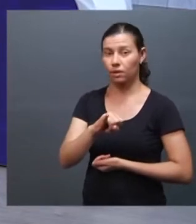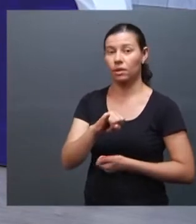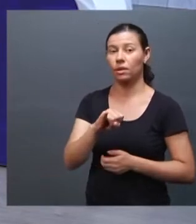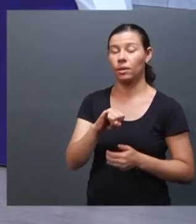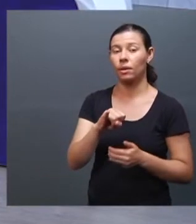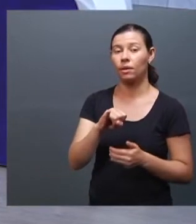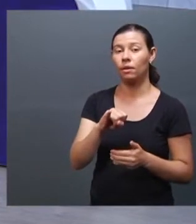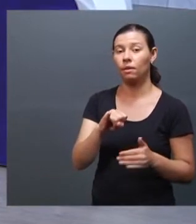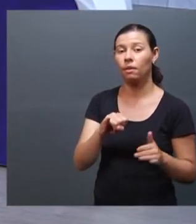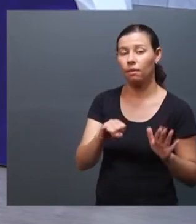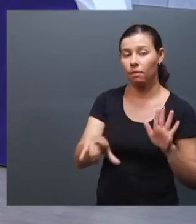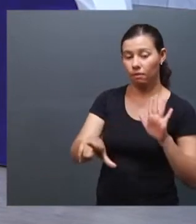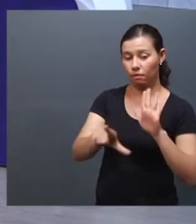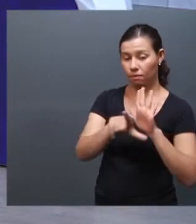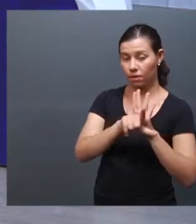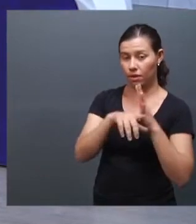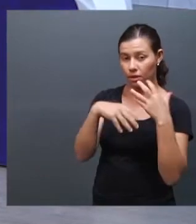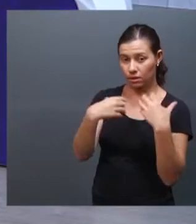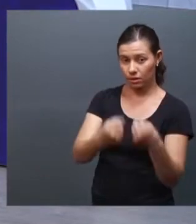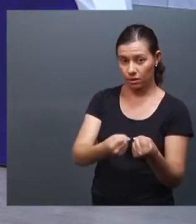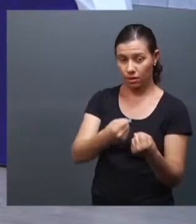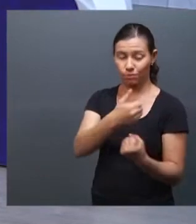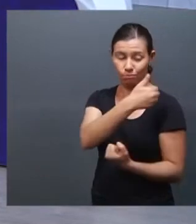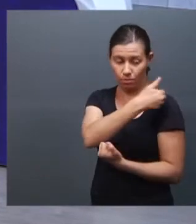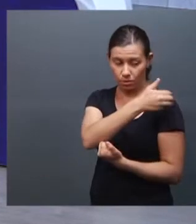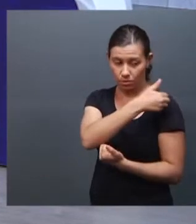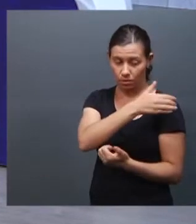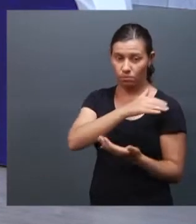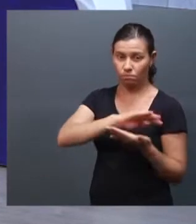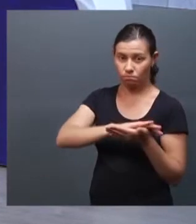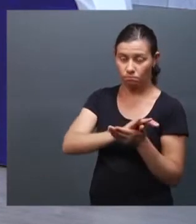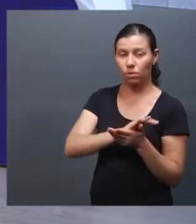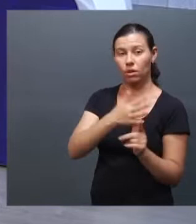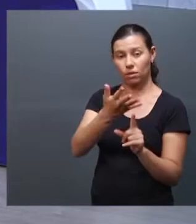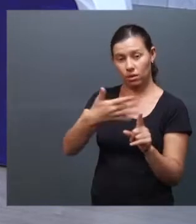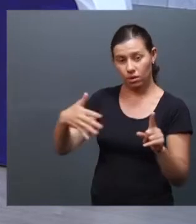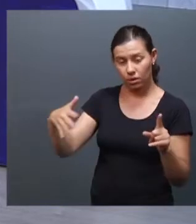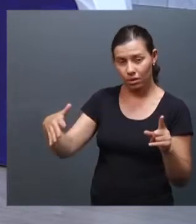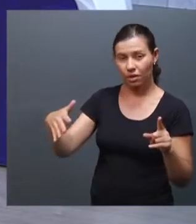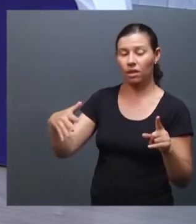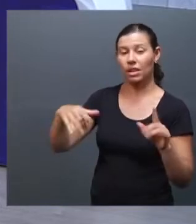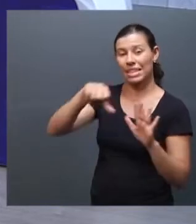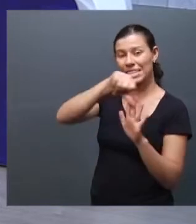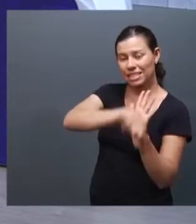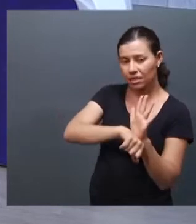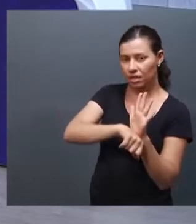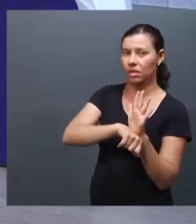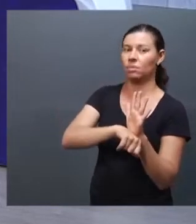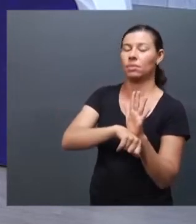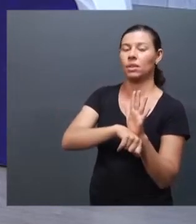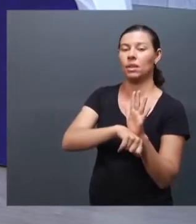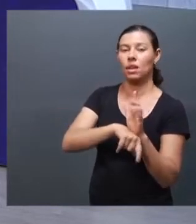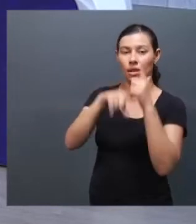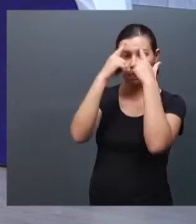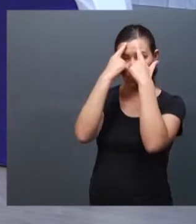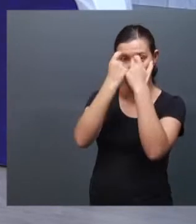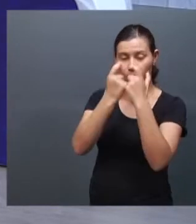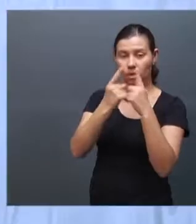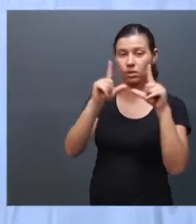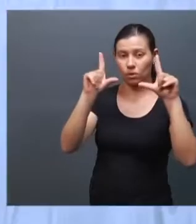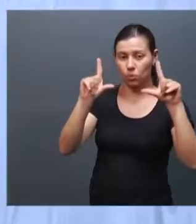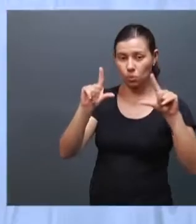sua opinião, isso pode ajudar a diminuir esse índice de violência? Não a diminuir. Não diretamente.